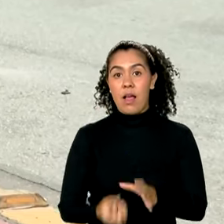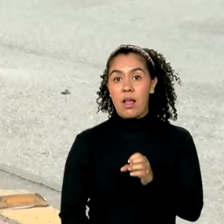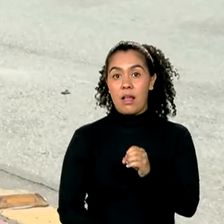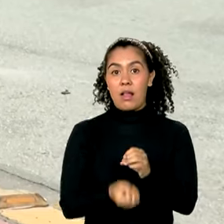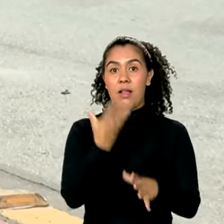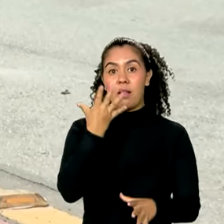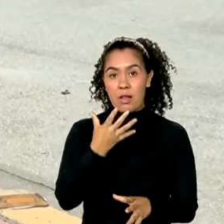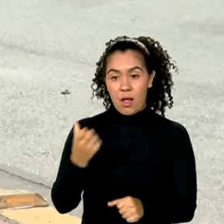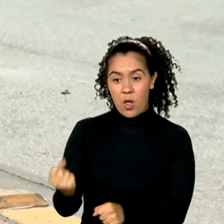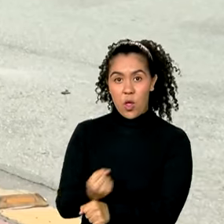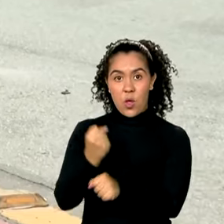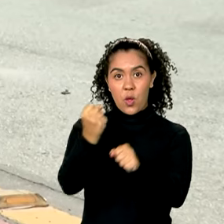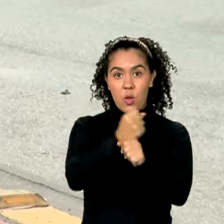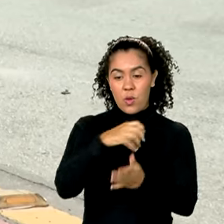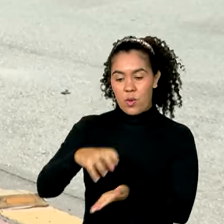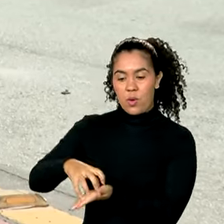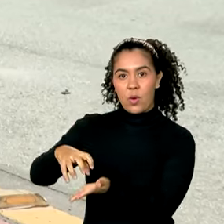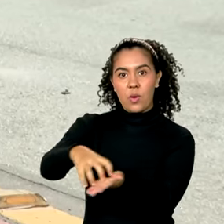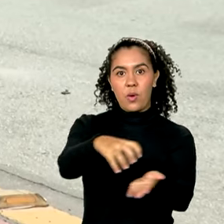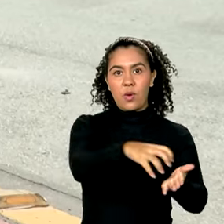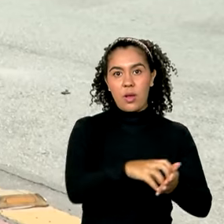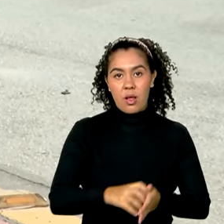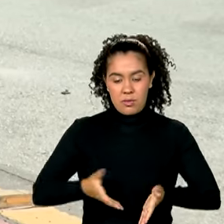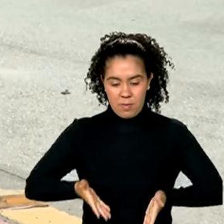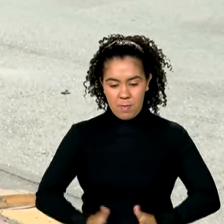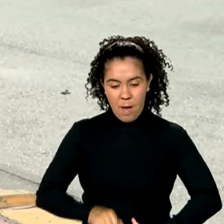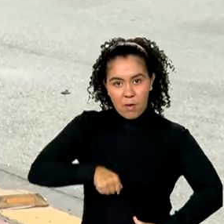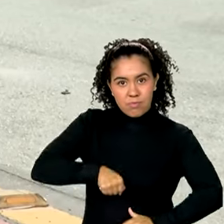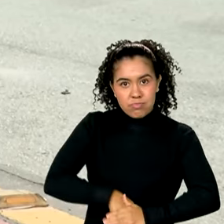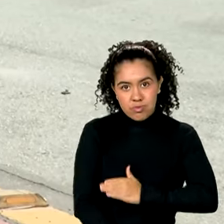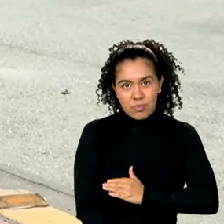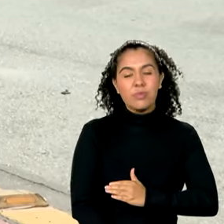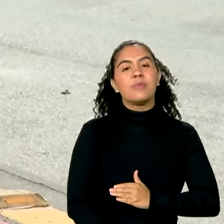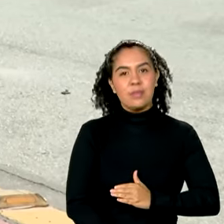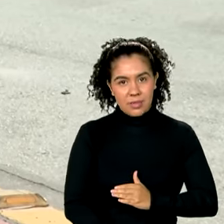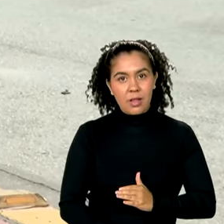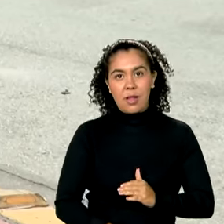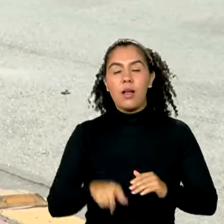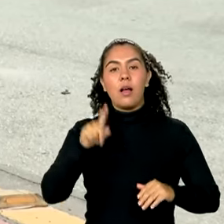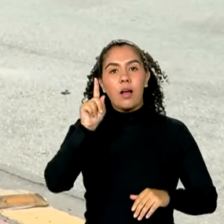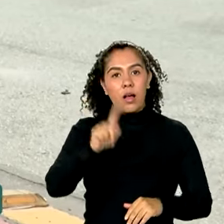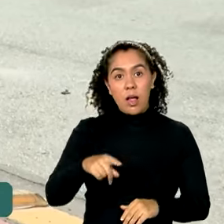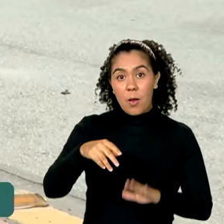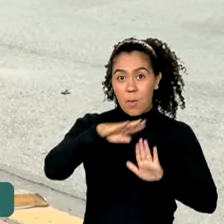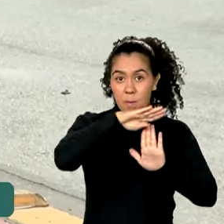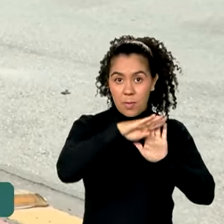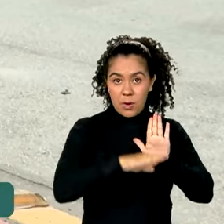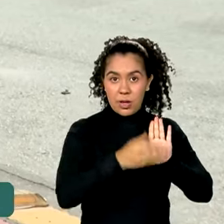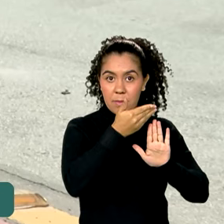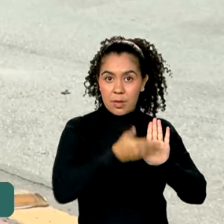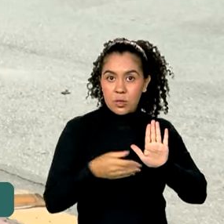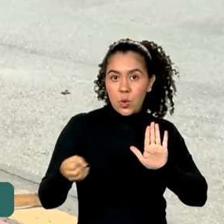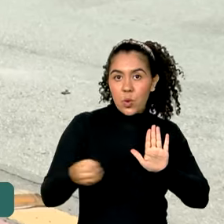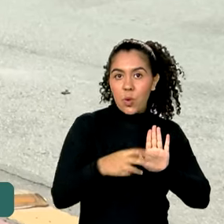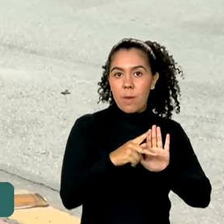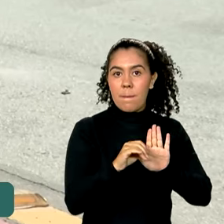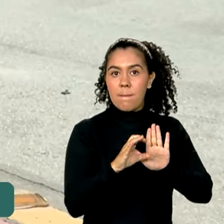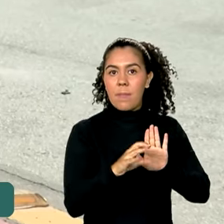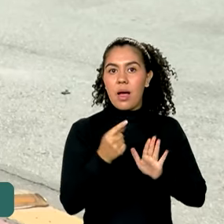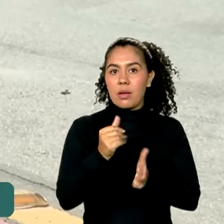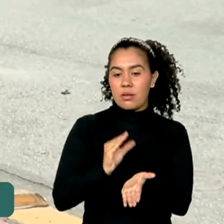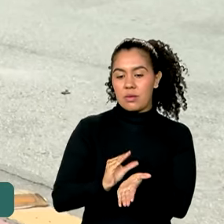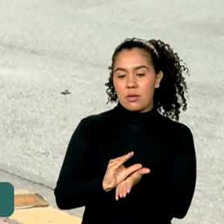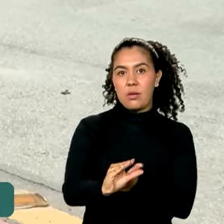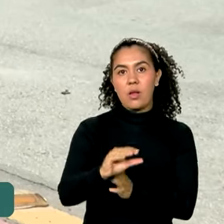parto normal em todas as regiões do país esse projeto faz parte do novo PAC e tem investimento de